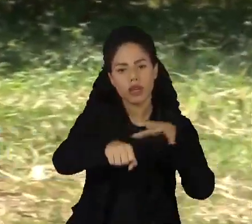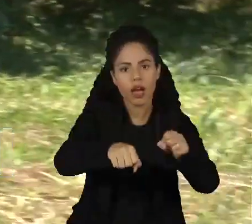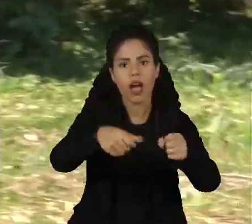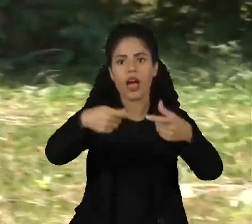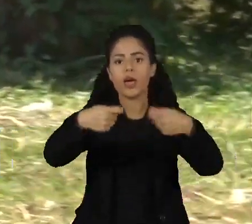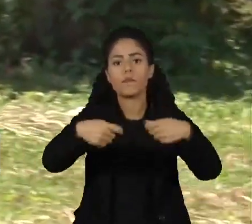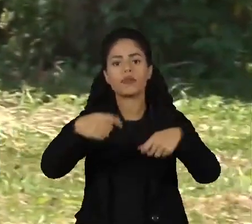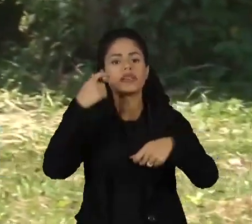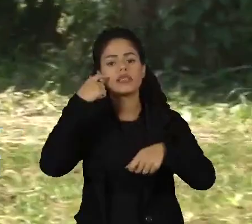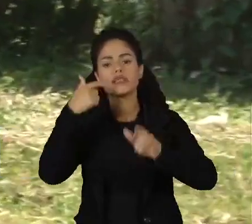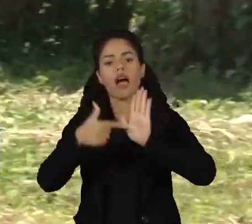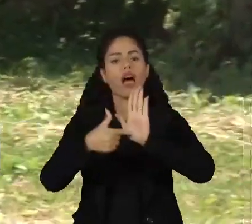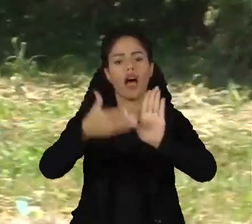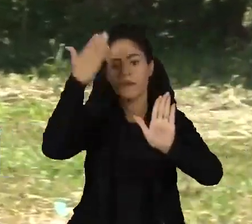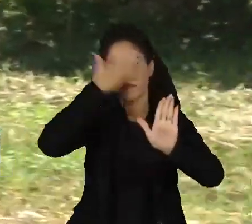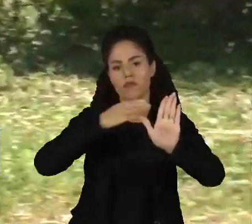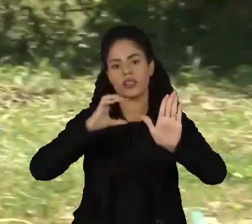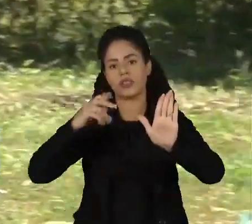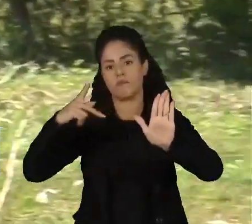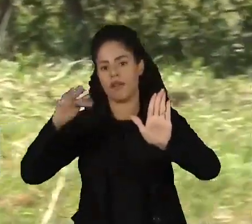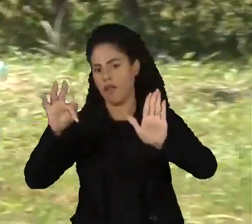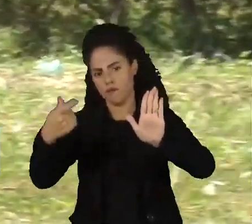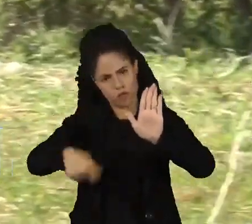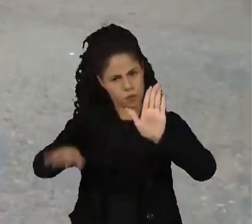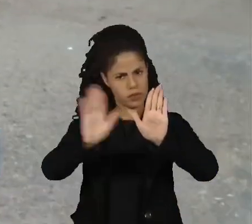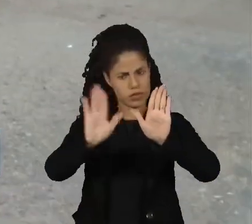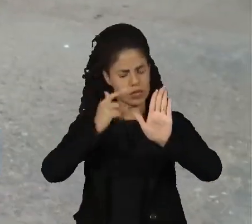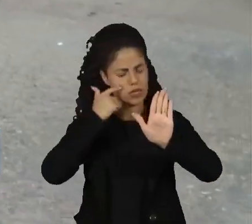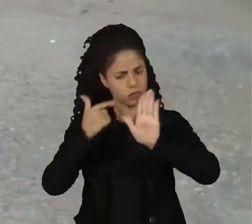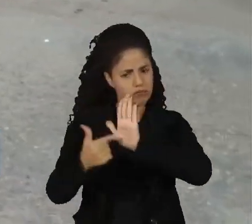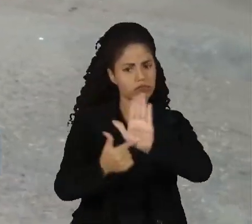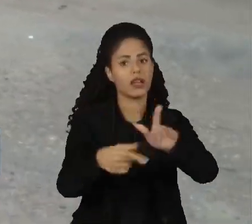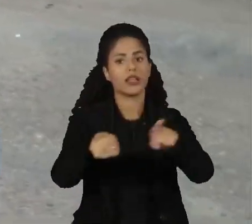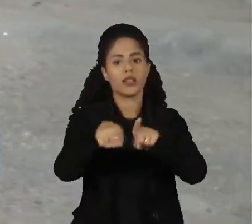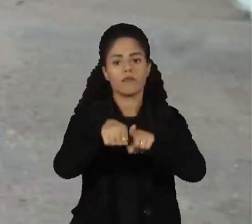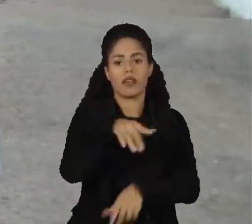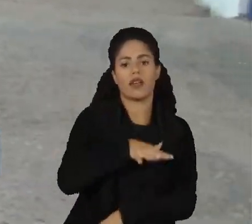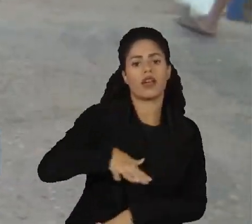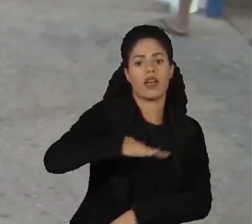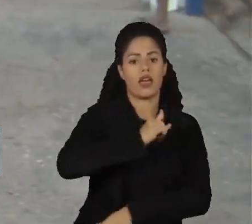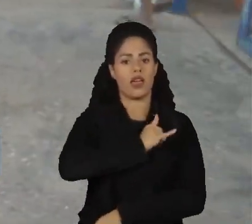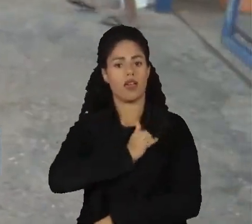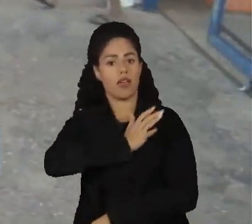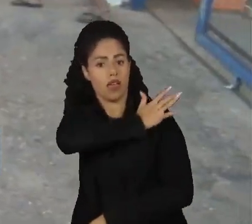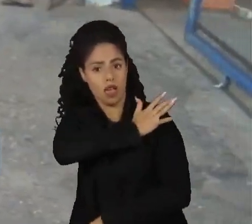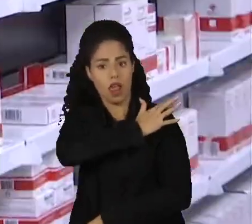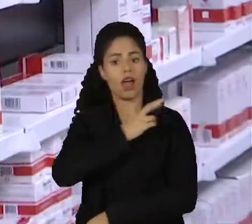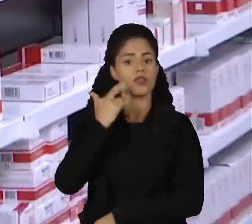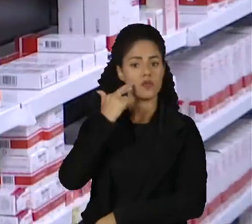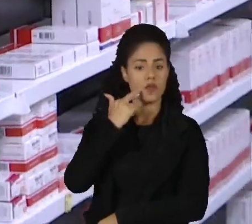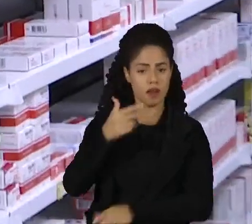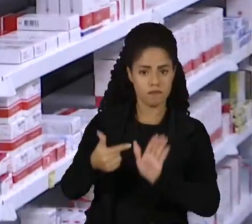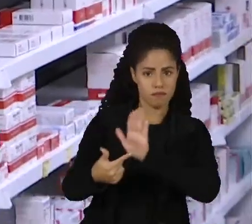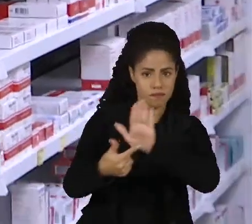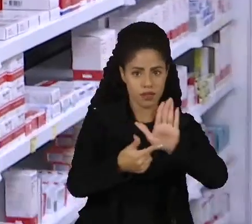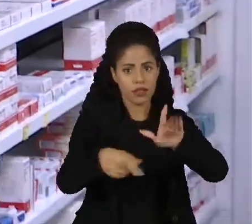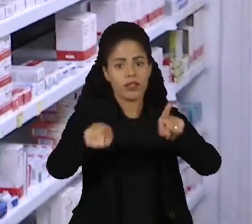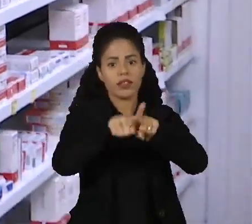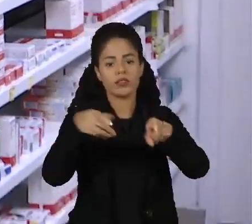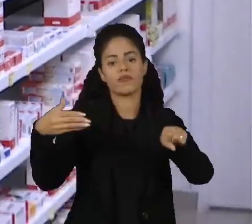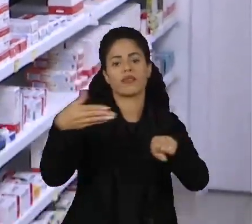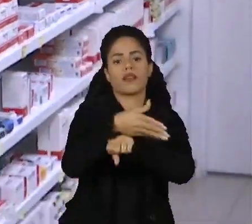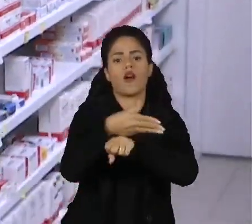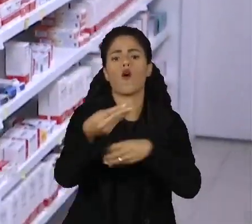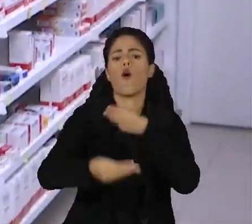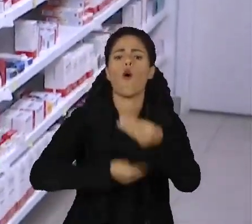necessidade de apresentar o CPF. A iniciativa começa no território Yanomami, em Roraima. Para ter acesso aos